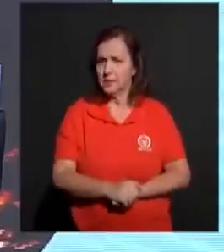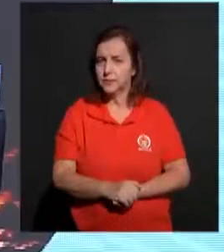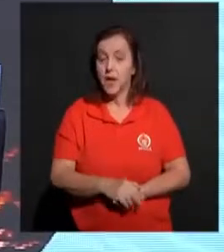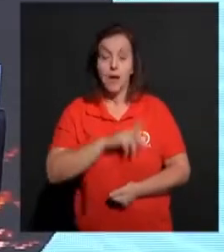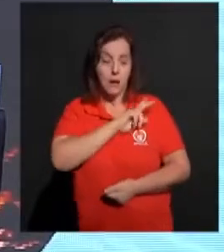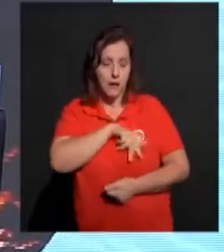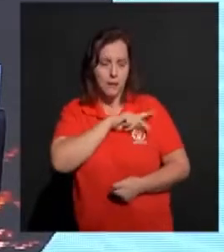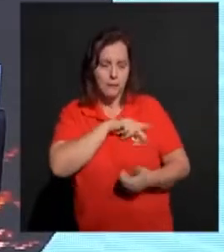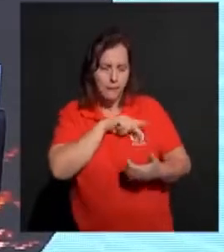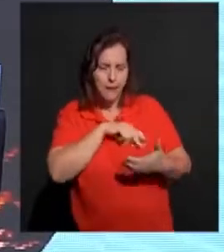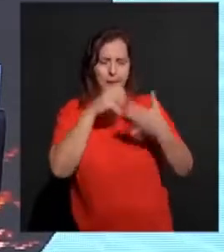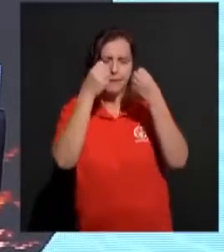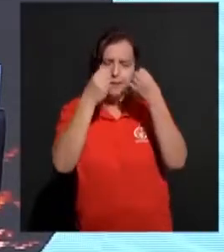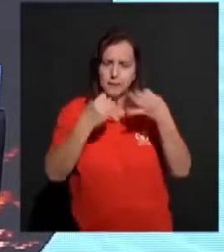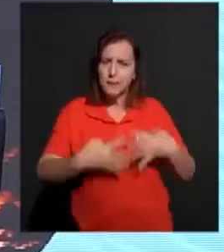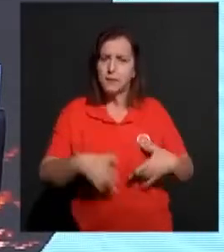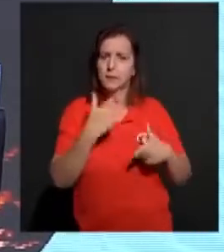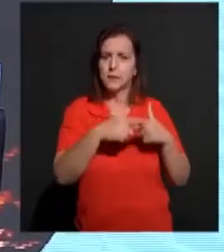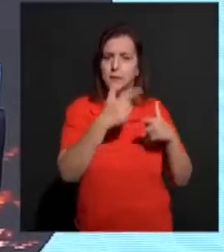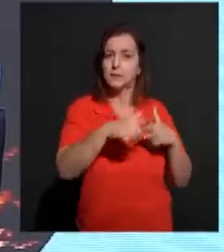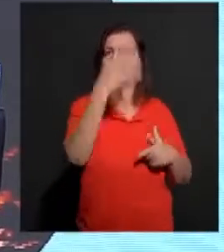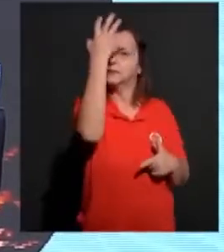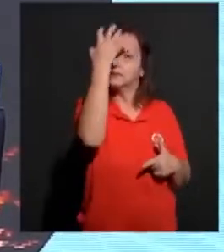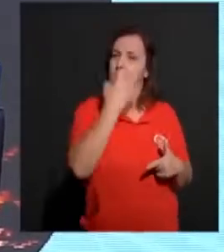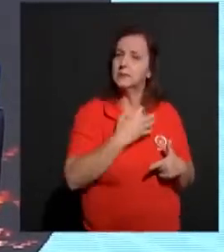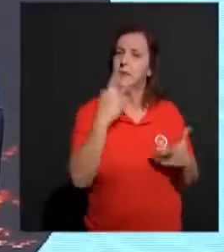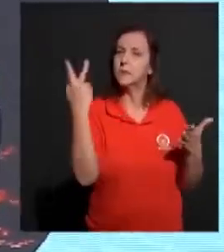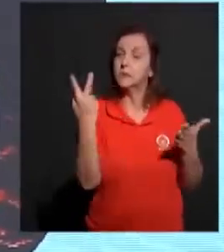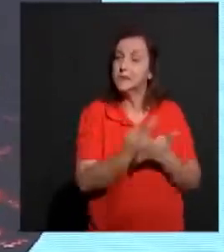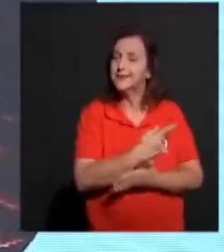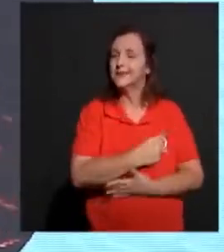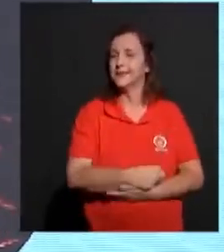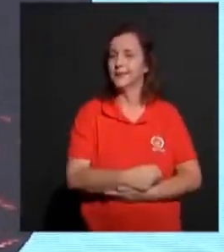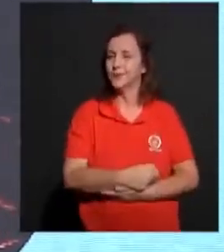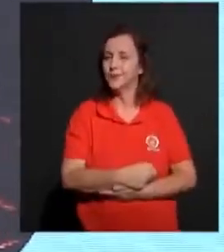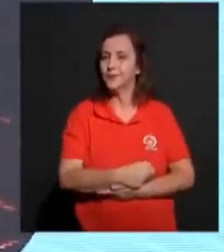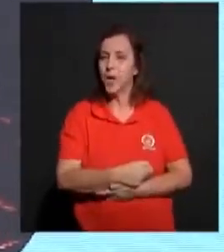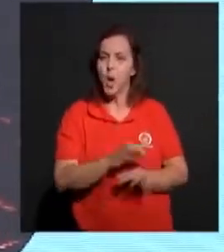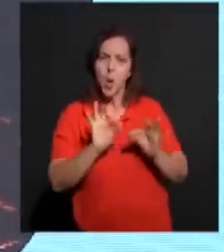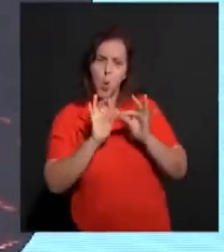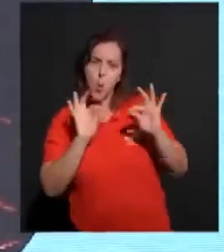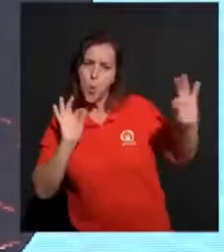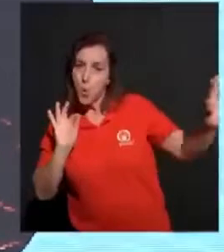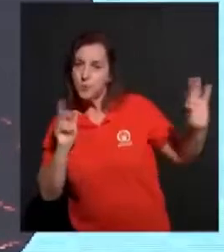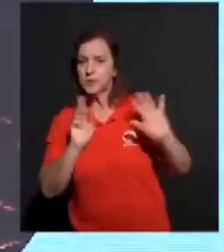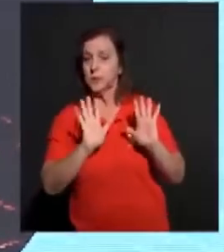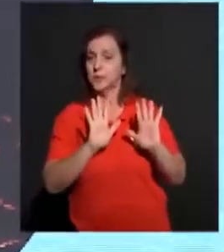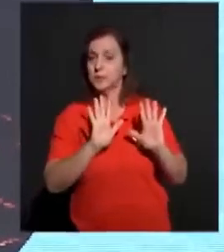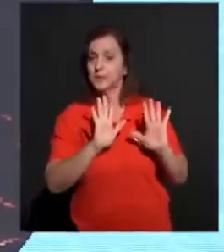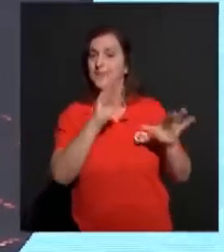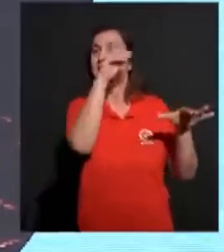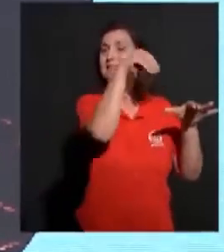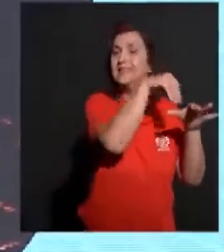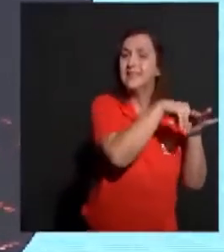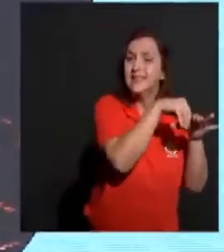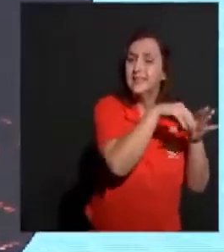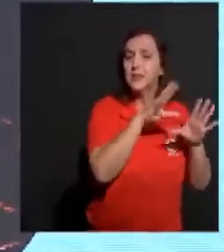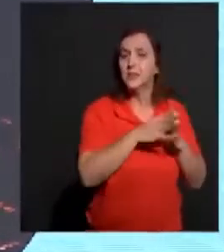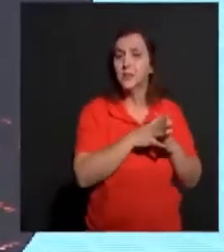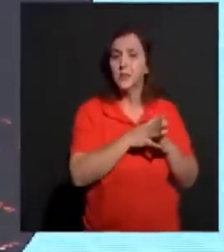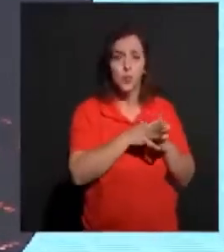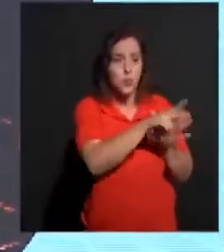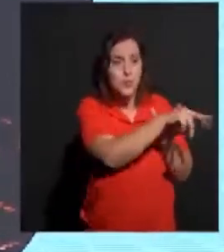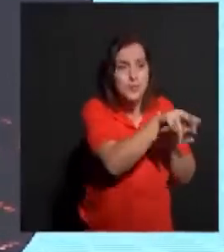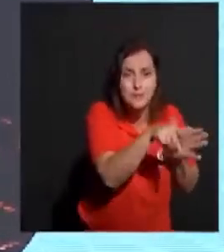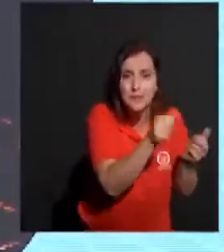relata, problema seríssimo que estava acontecendo, não longe, mas dentro, com os nossos